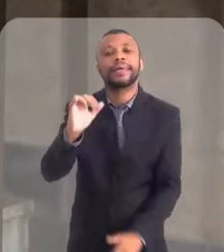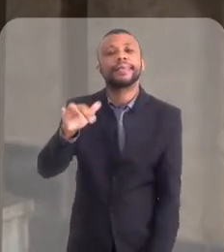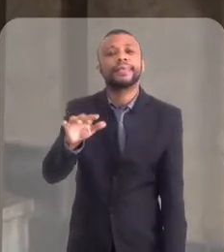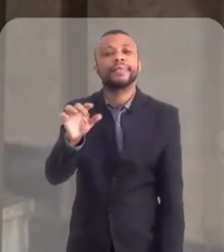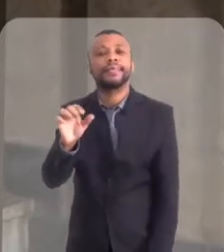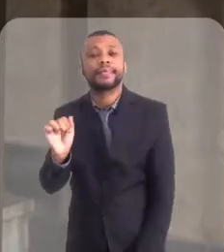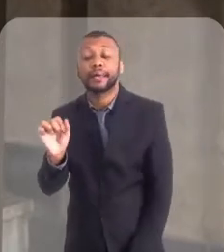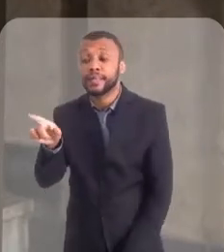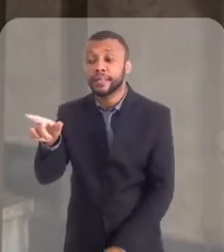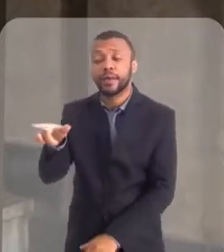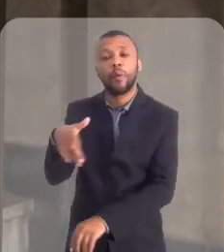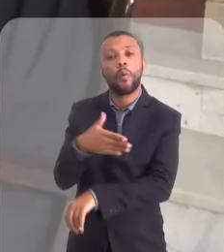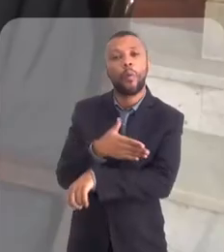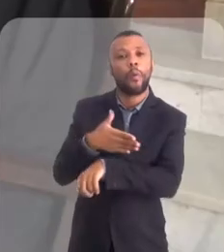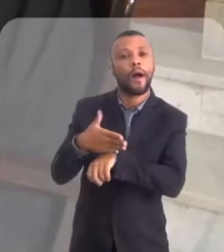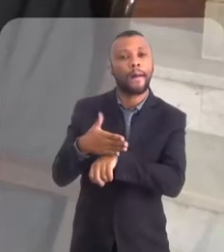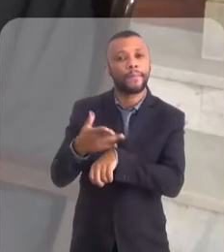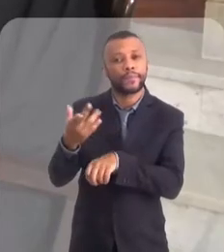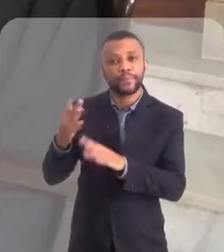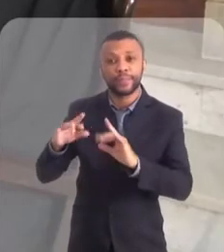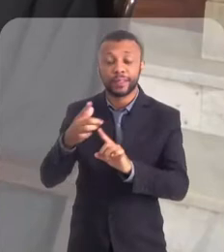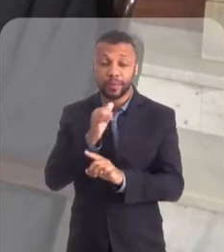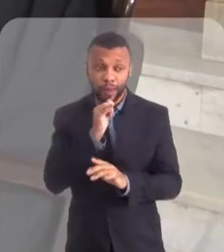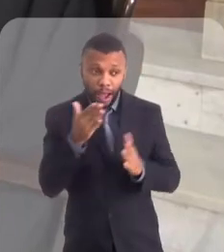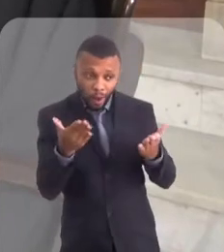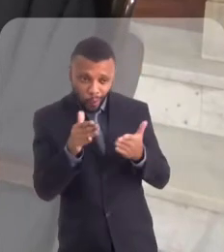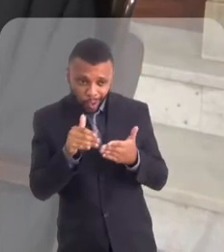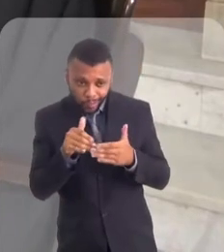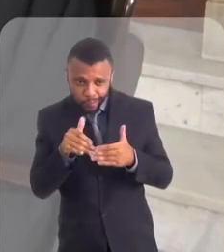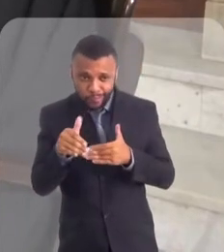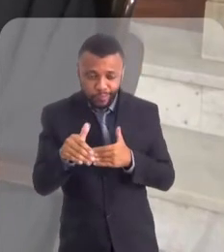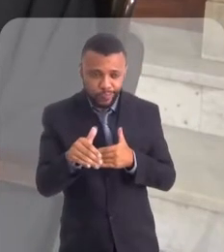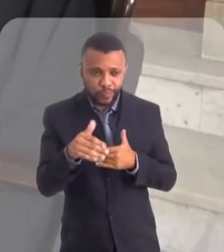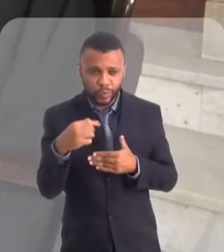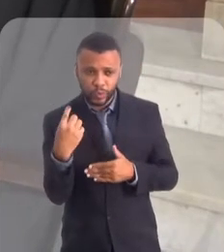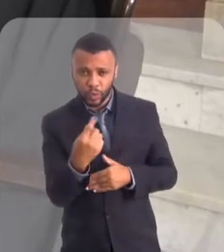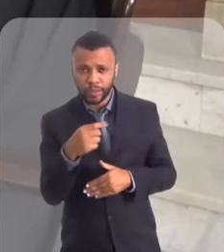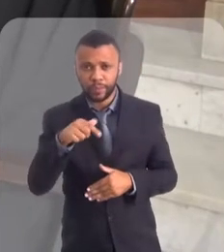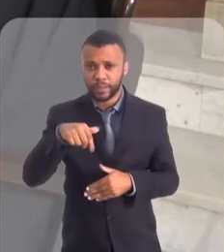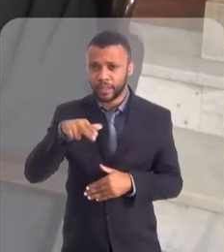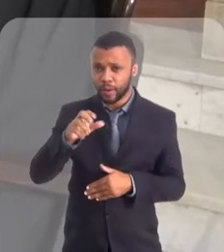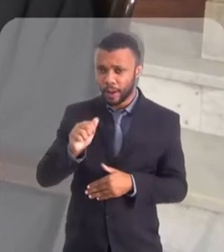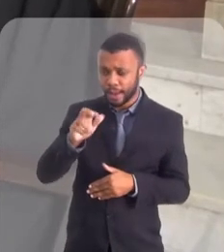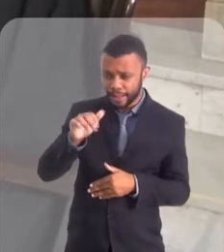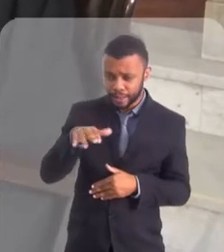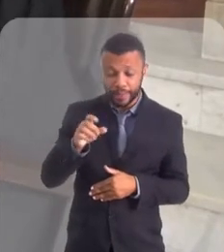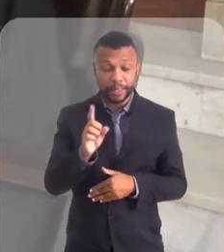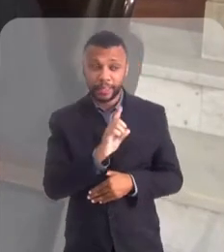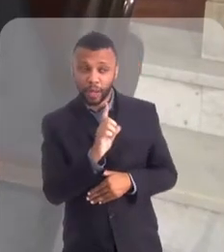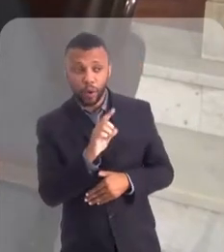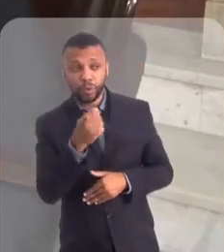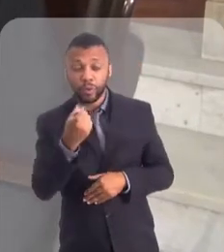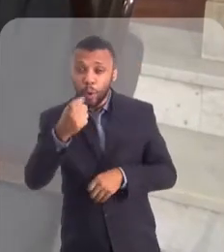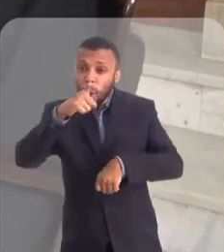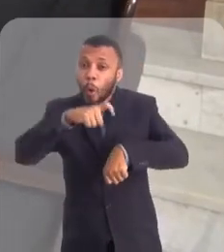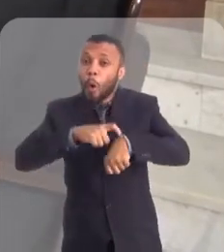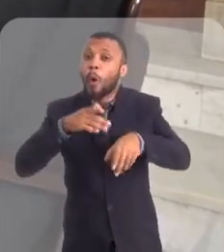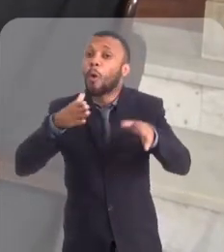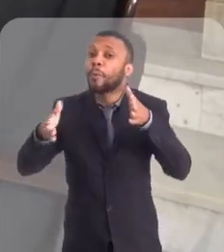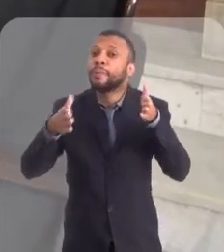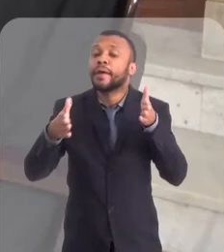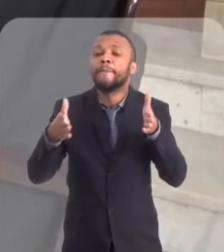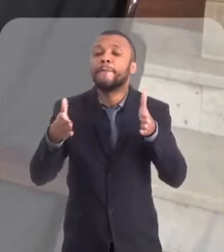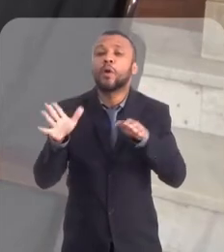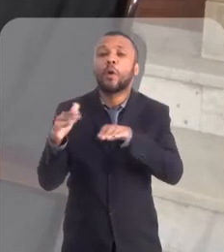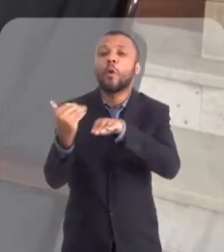cinzas. Esse é um costume da igreja Não, por exemplo, agora nós já estamos na quaresma. Hã? Nós estamos na nós estamos ainda no tempo comum.